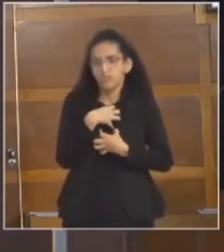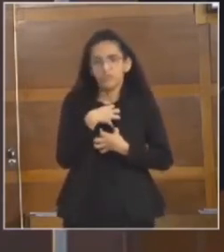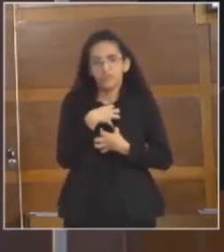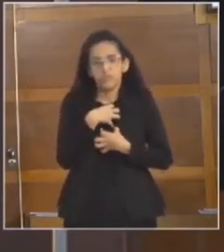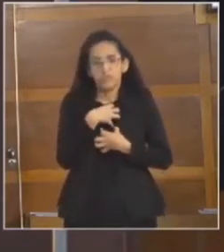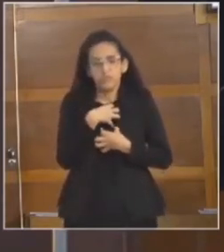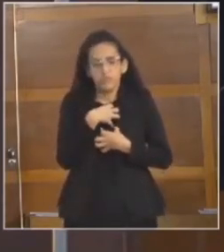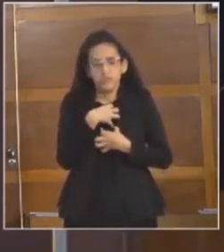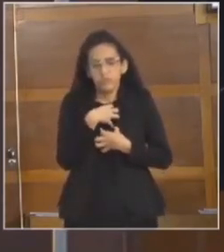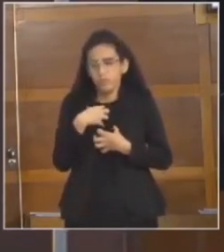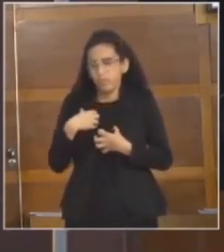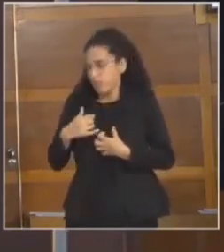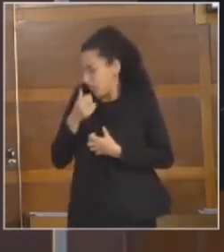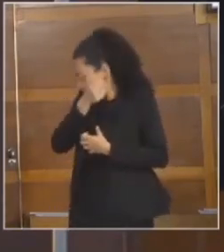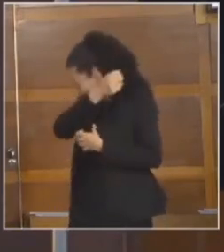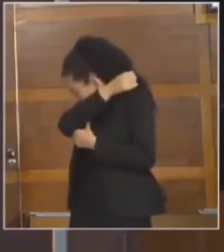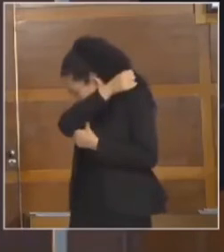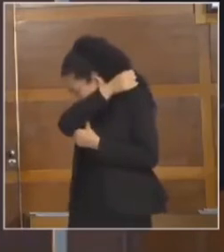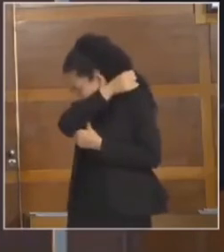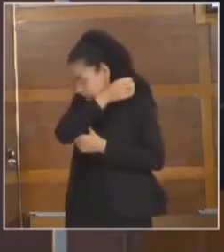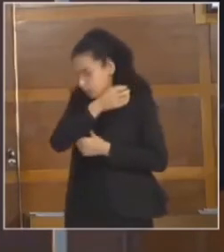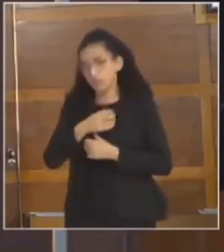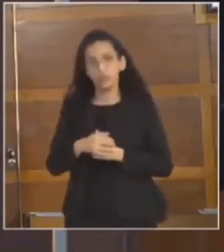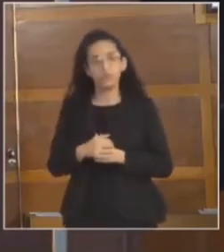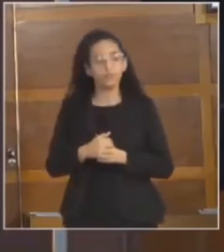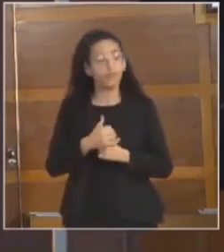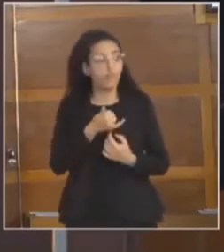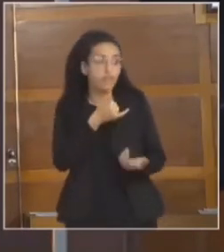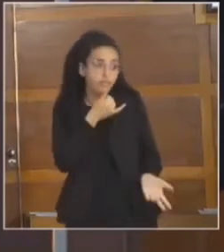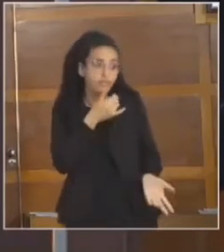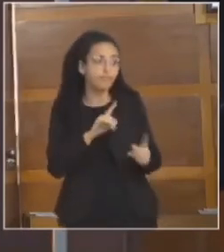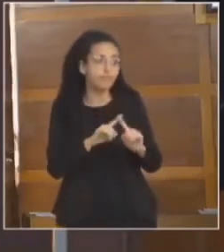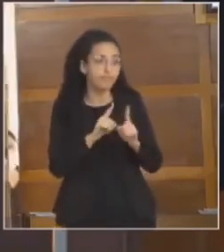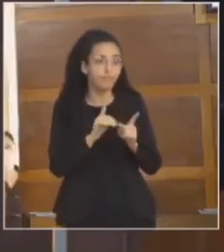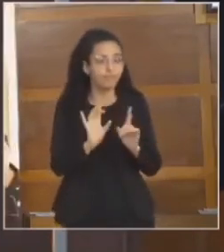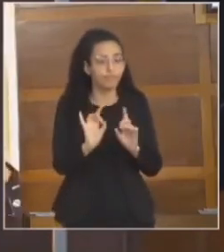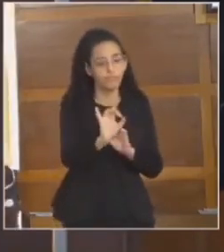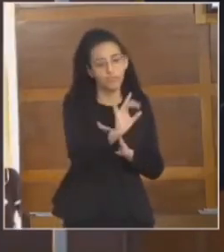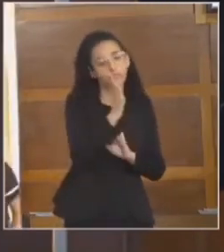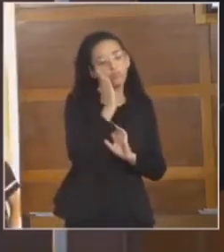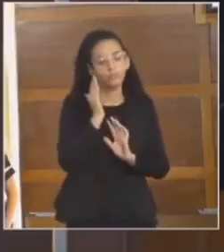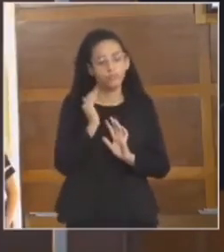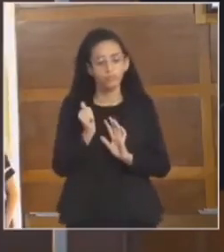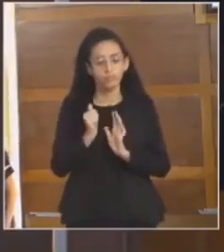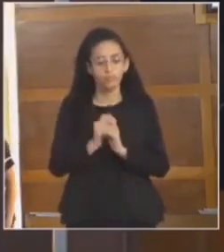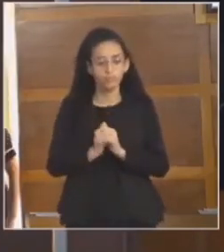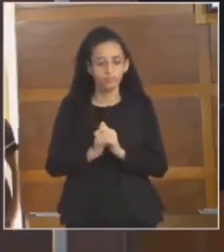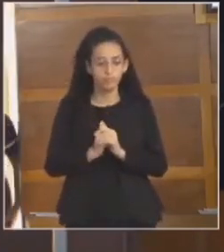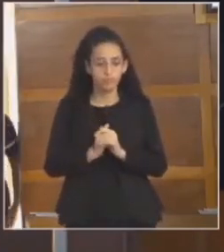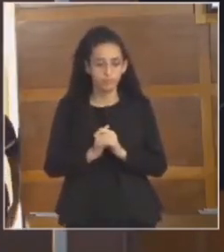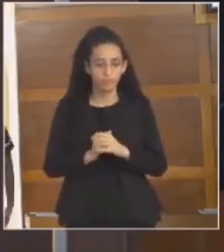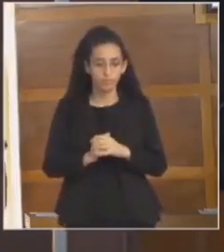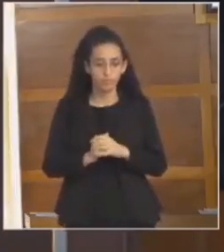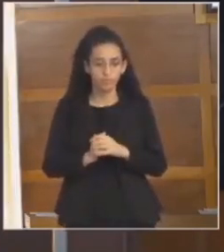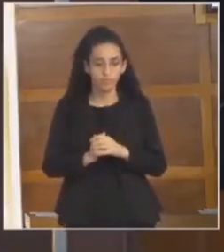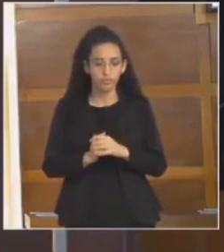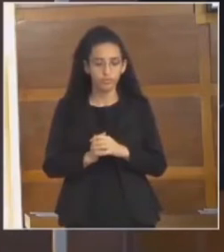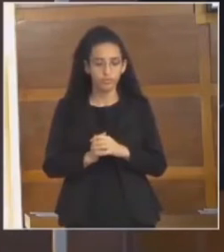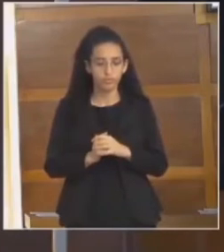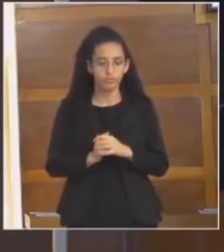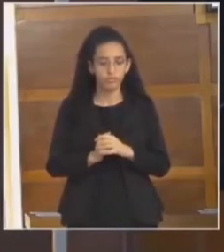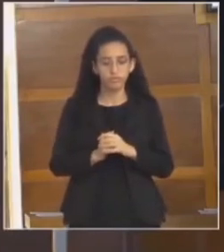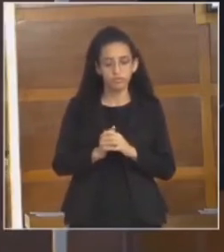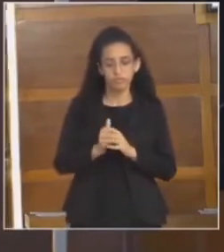automaticamente ofendidos. É uma pena, mas cada um sabe onde seu calo aperta. E por falar em prefeito, eu